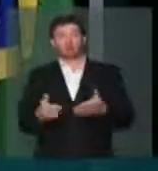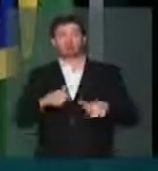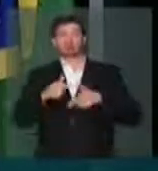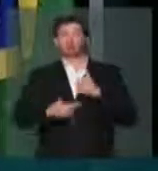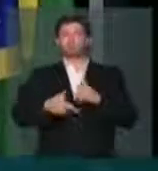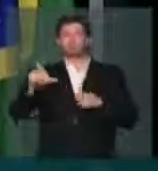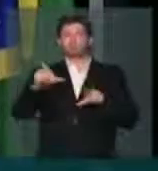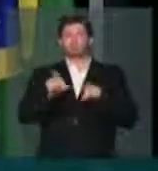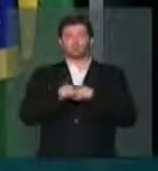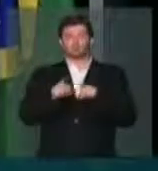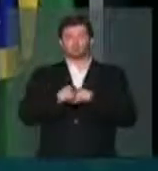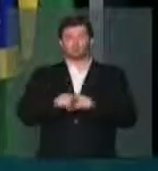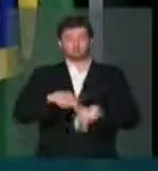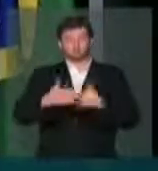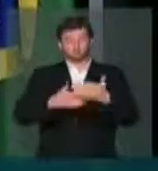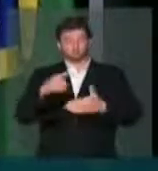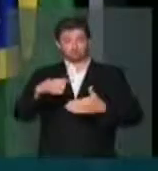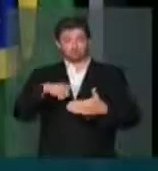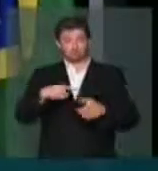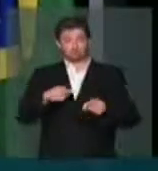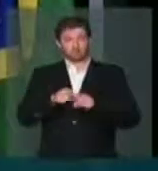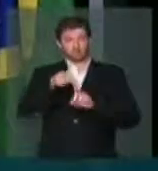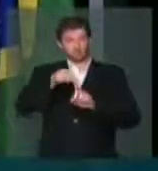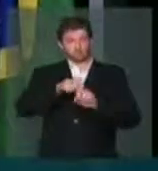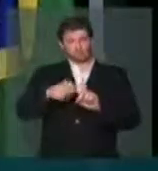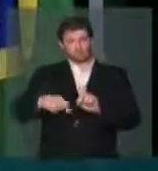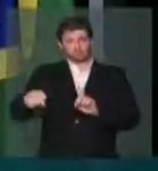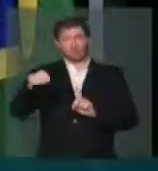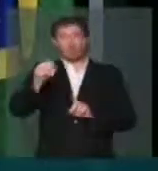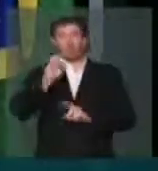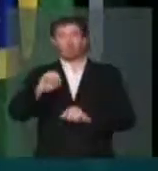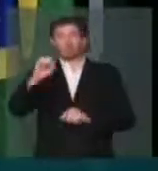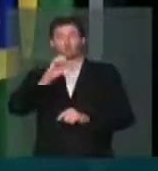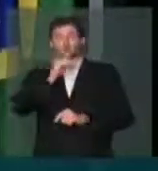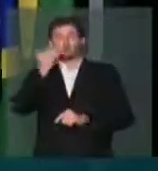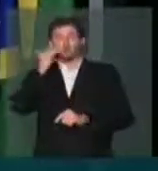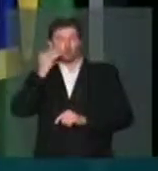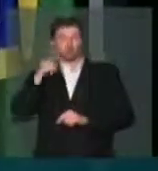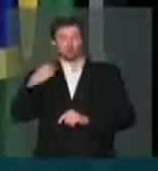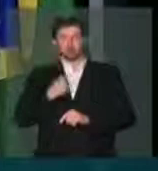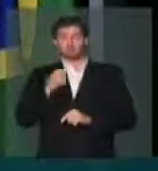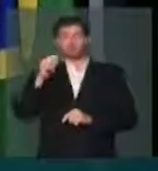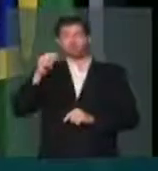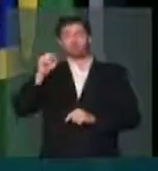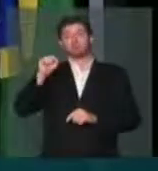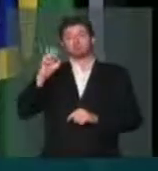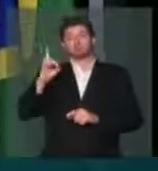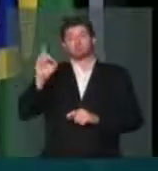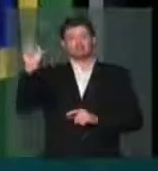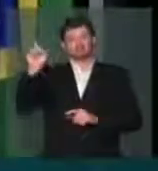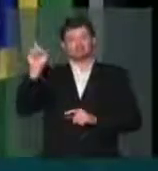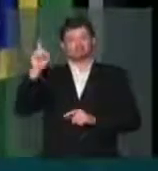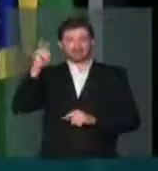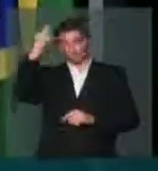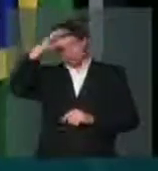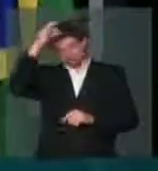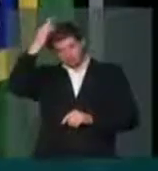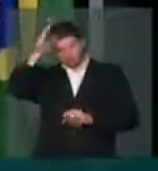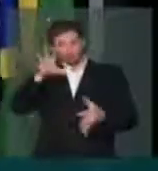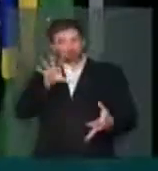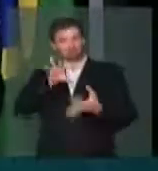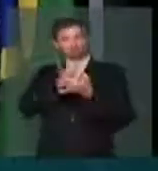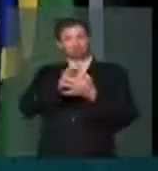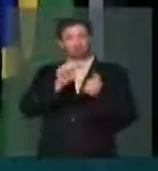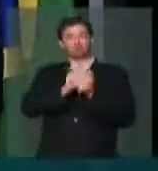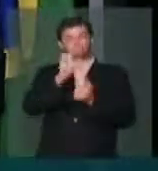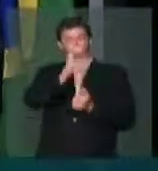trabalho que eles estão desenvolvendo durante esse mês é o Outubro Rosa. O Solidariedade Mulher do Espírito Santo abraçou o